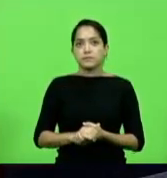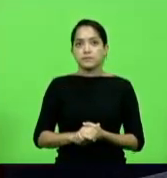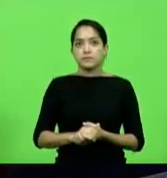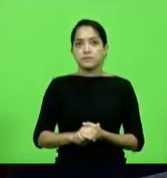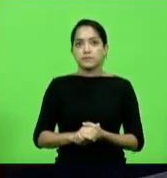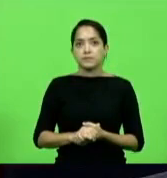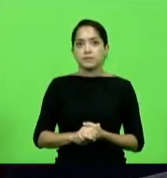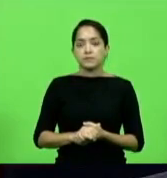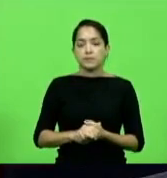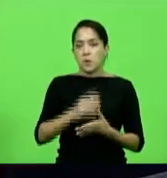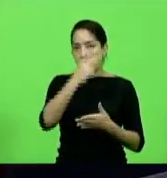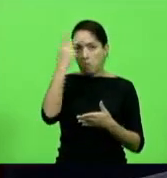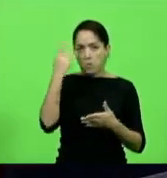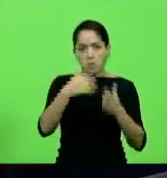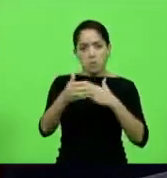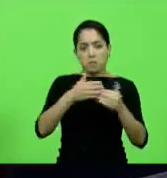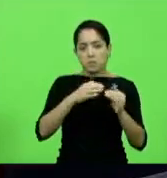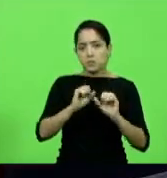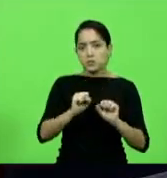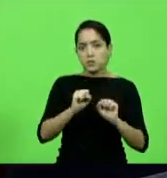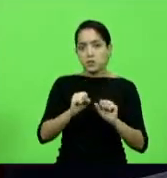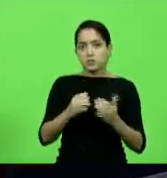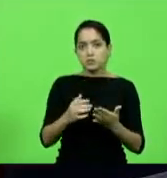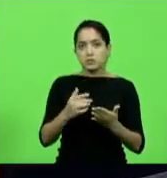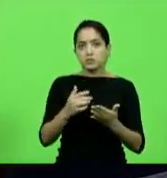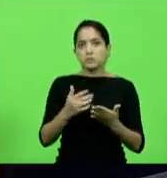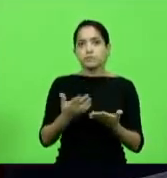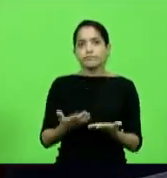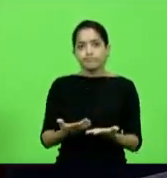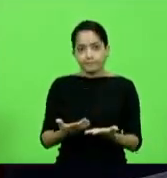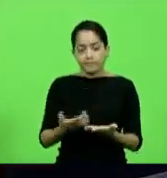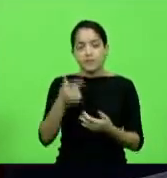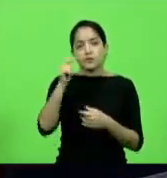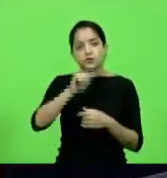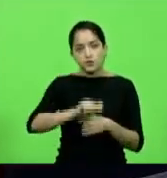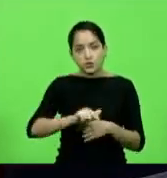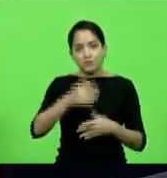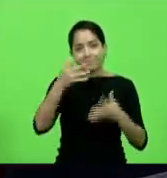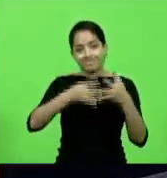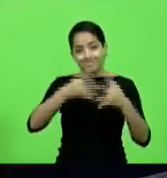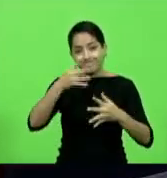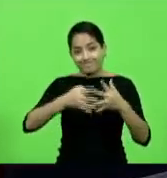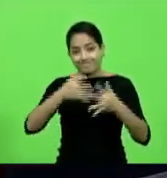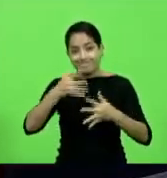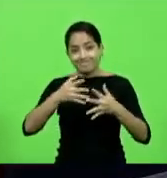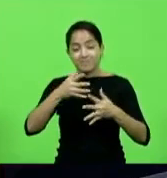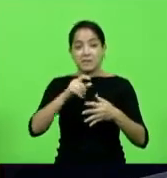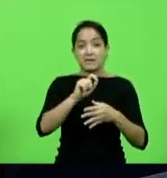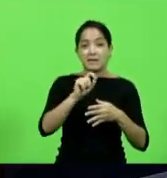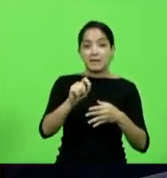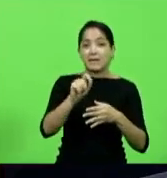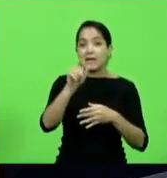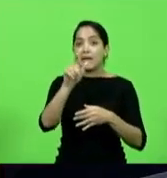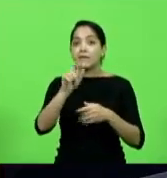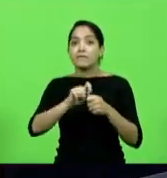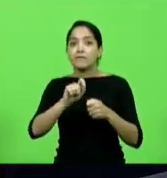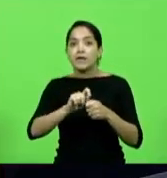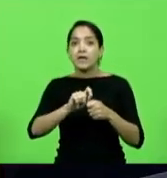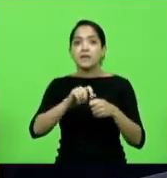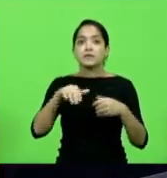qualquer pessoa pode mais uma vez é para se criar aquela aquela confusão de não se saber quem fez e quando fez